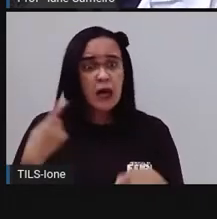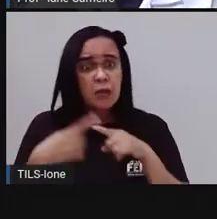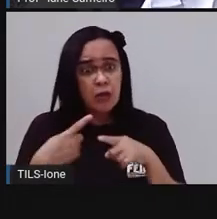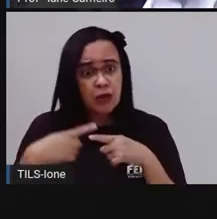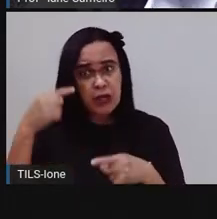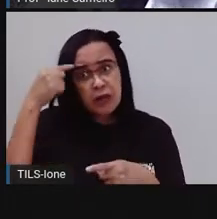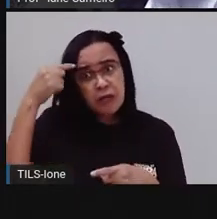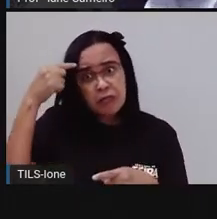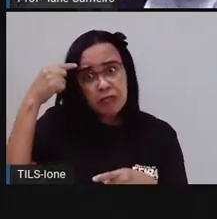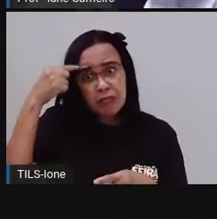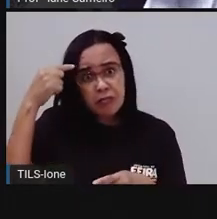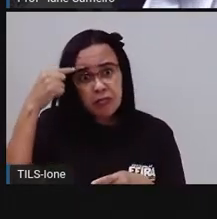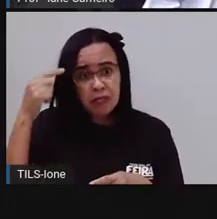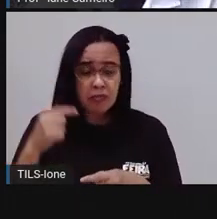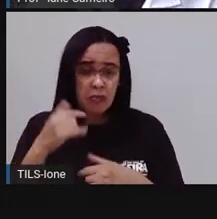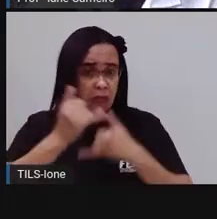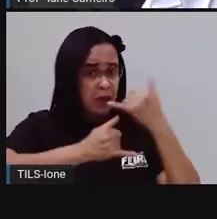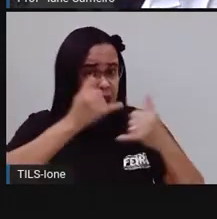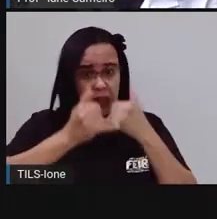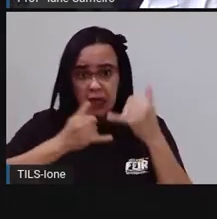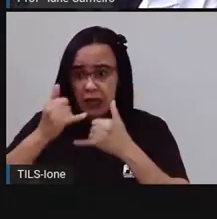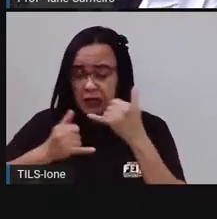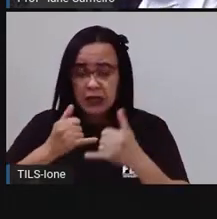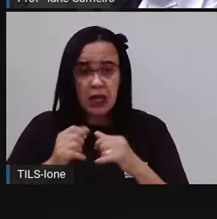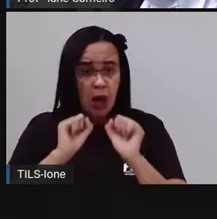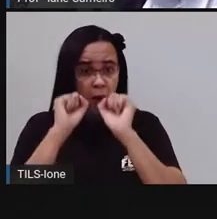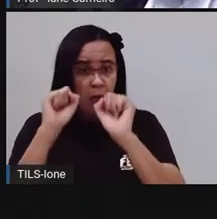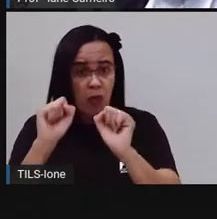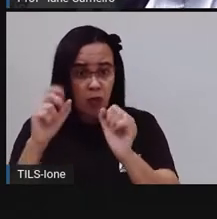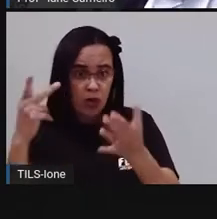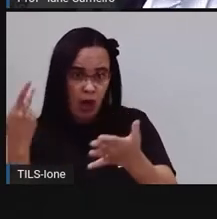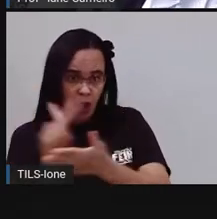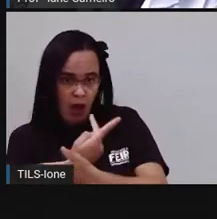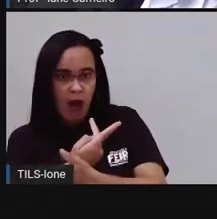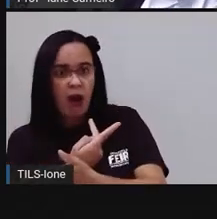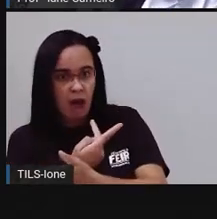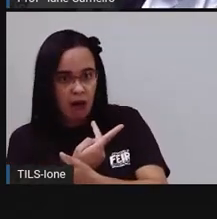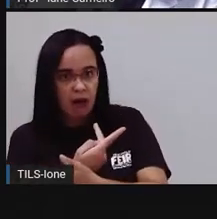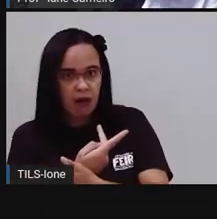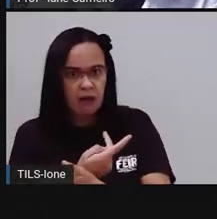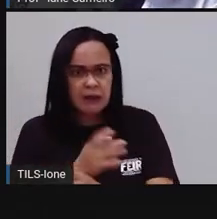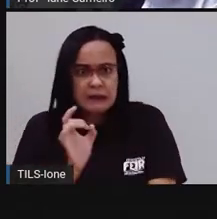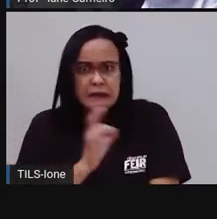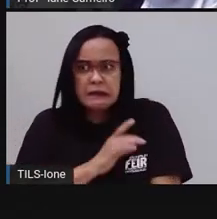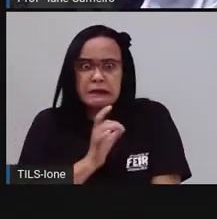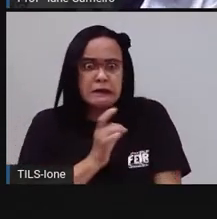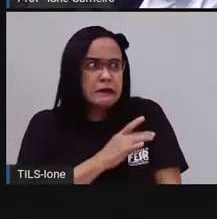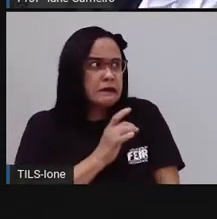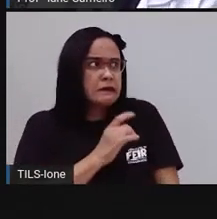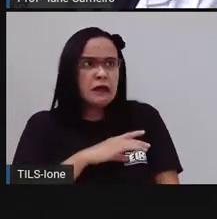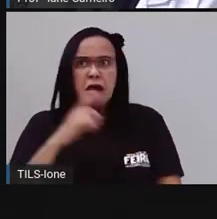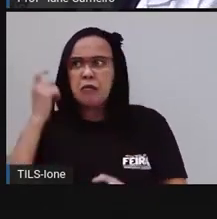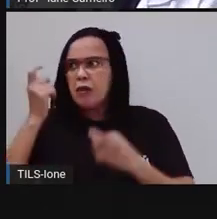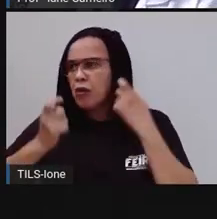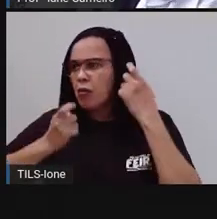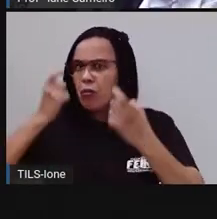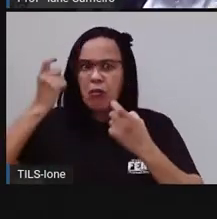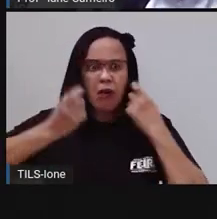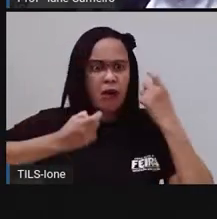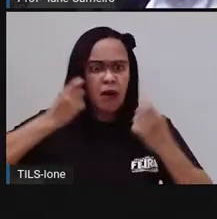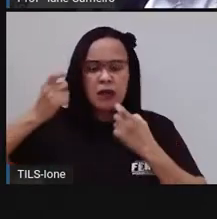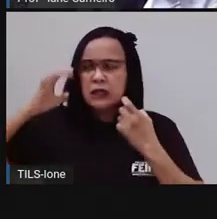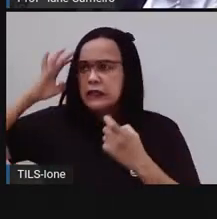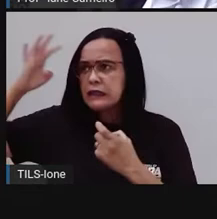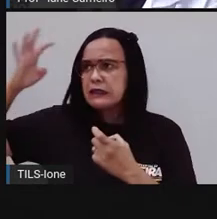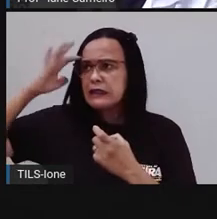que no meio da brincadeira corria o risco de errar, ficava todo preocupado, imaginando a